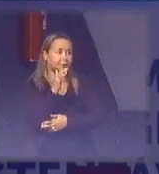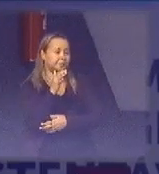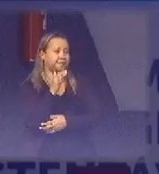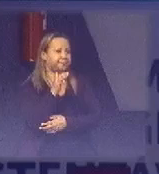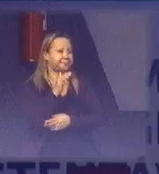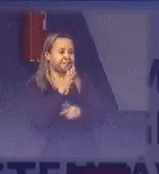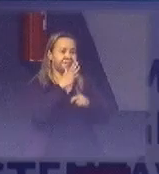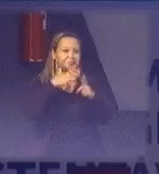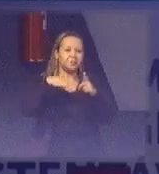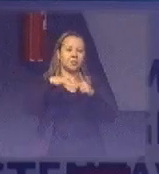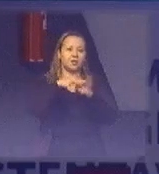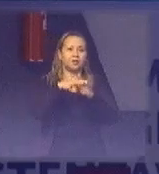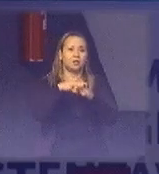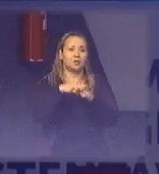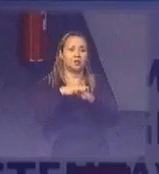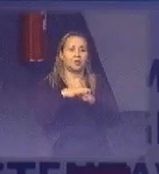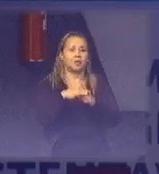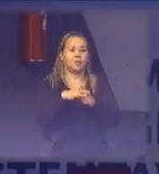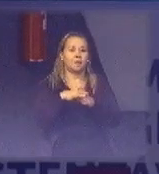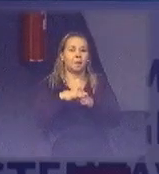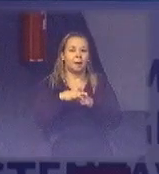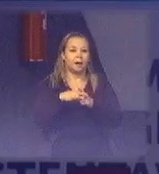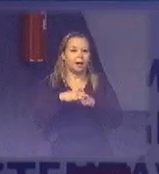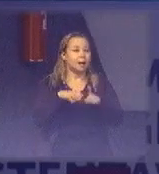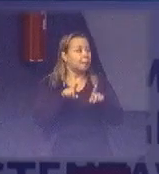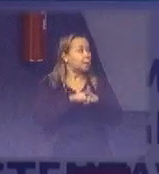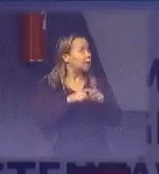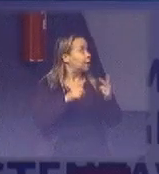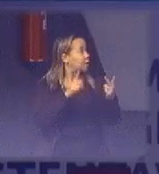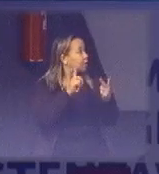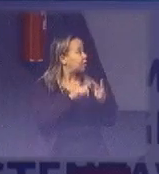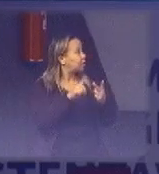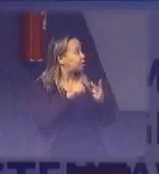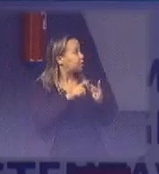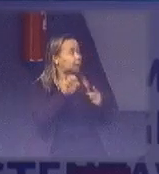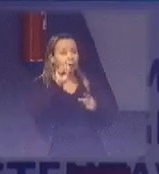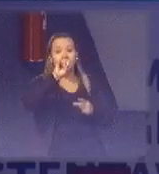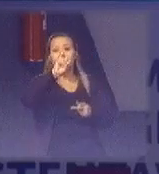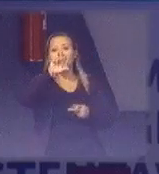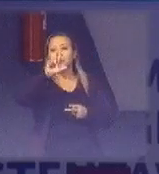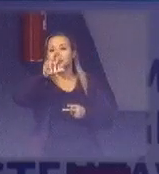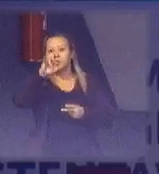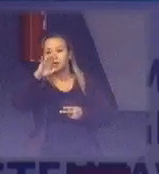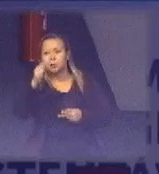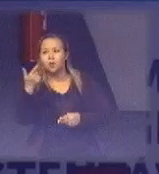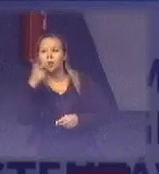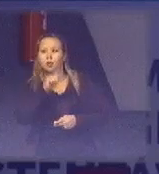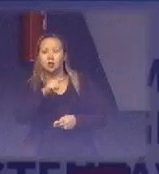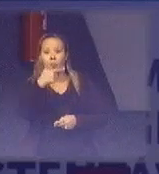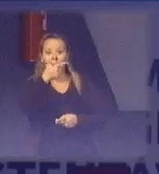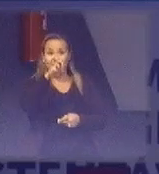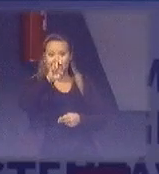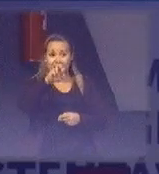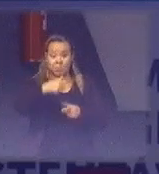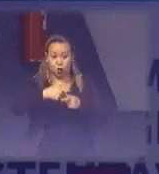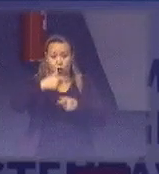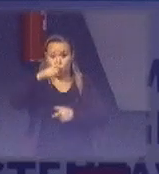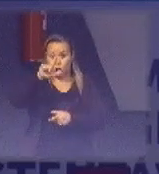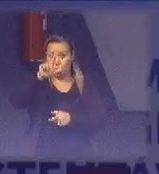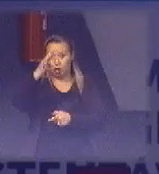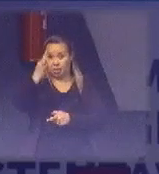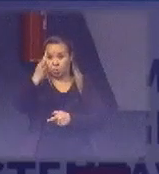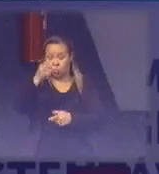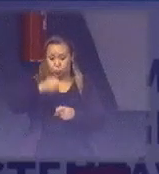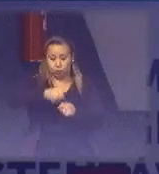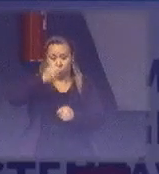e contamos com esse reforço. A Silvia, a segunda colocada, ela arrecadou 25 litros de lacres, só